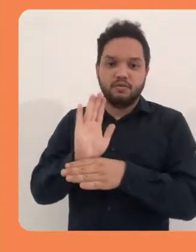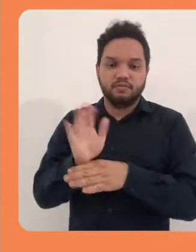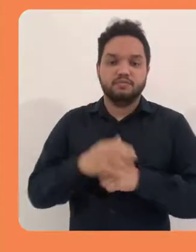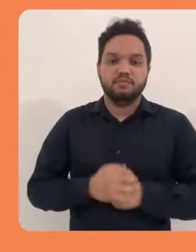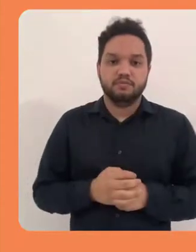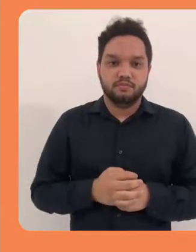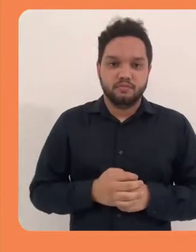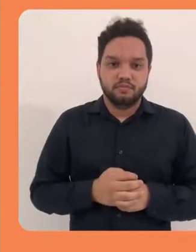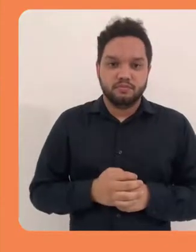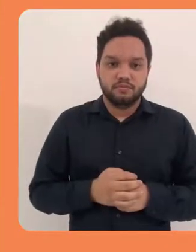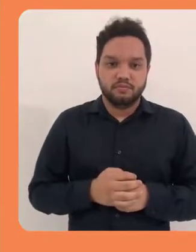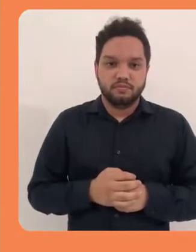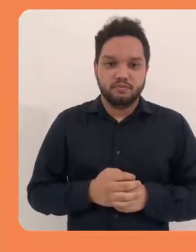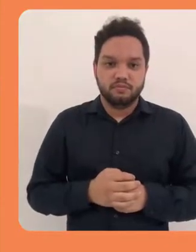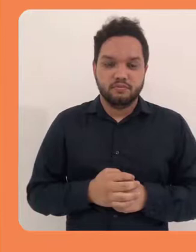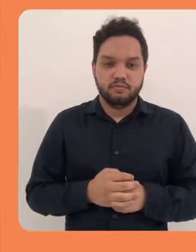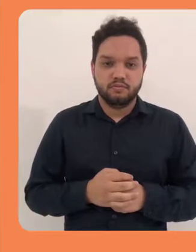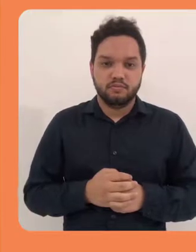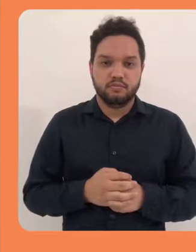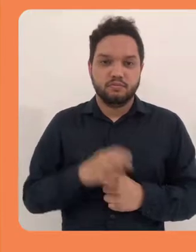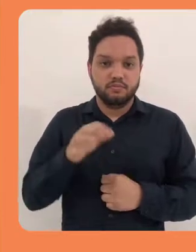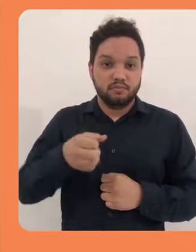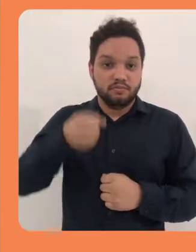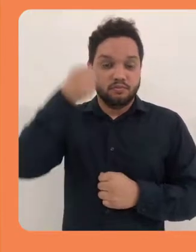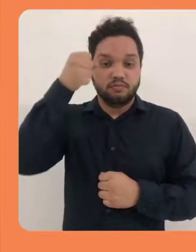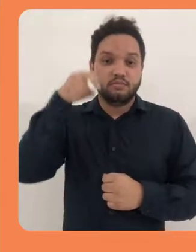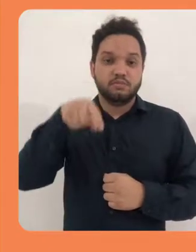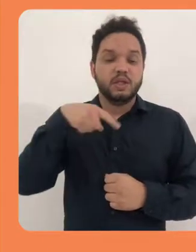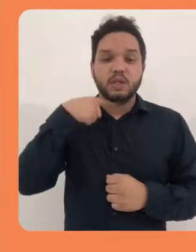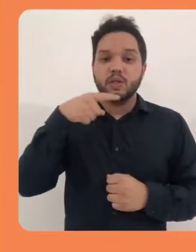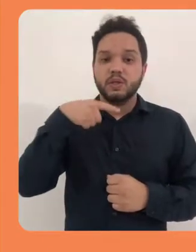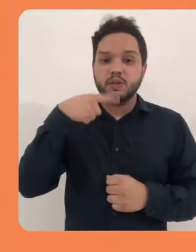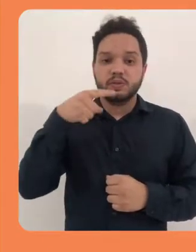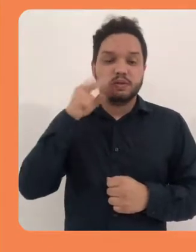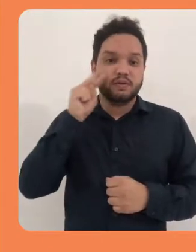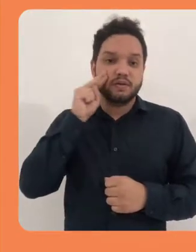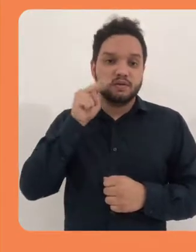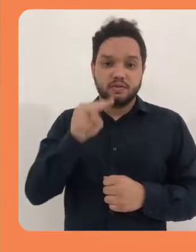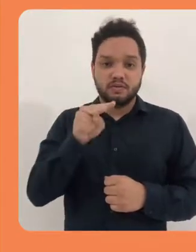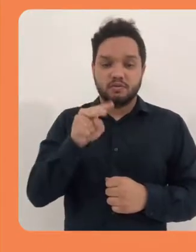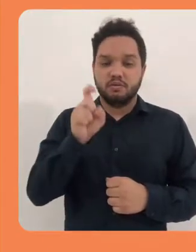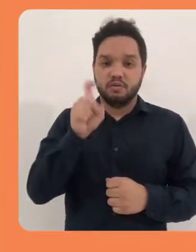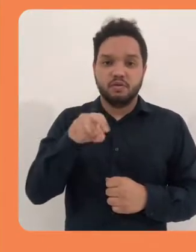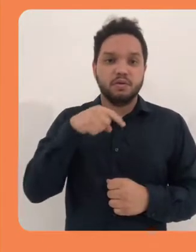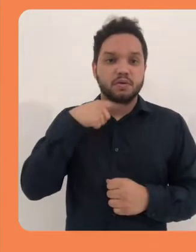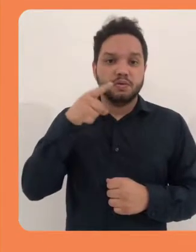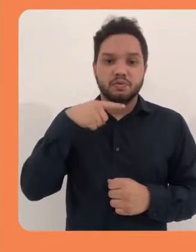Salvar. Infelizmente, aqui a gente não consegue visualizar, fazer o clique.